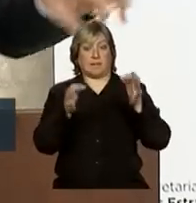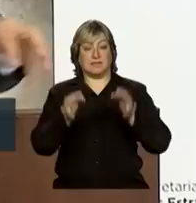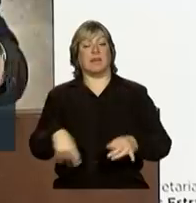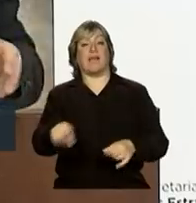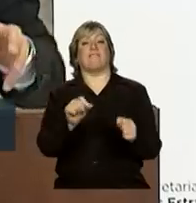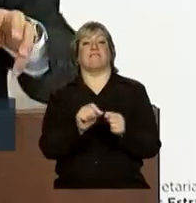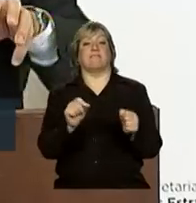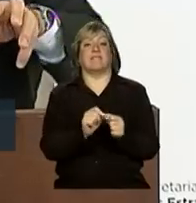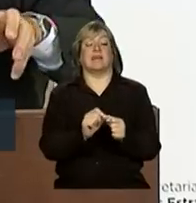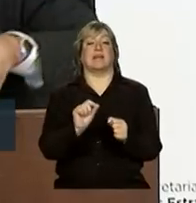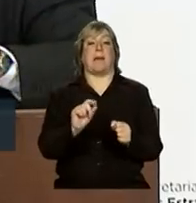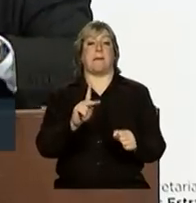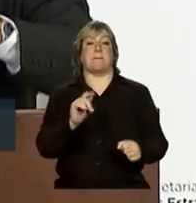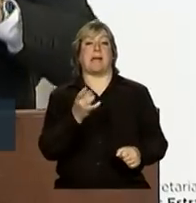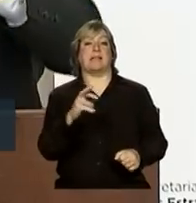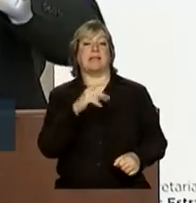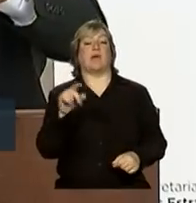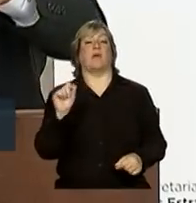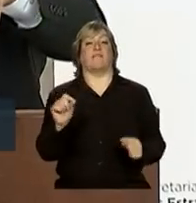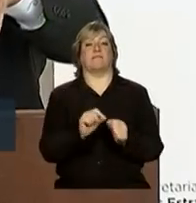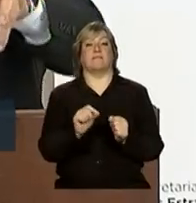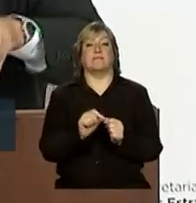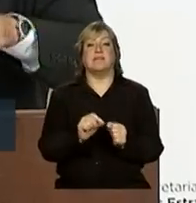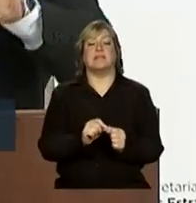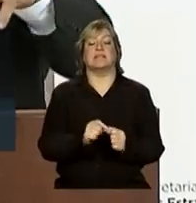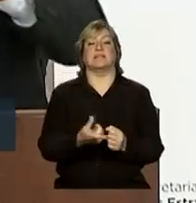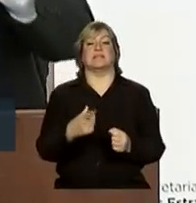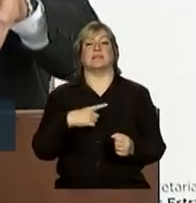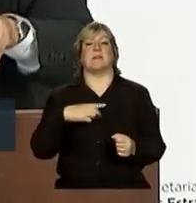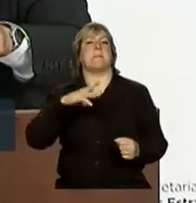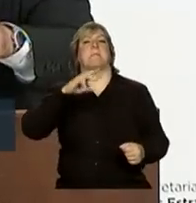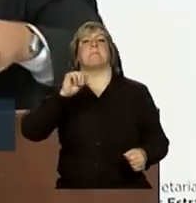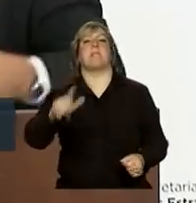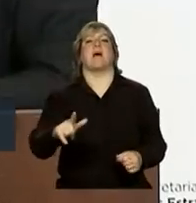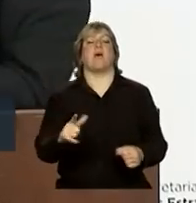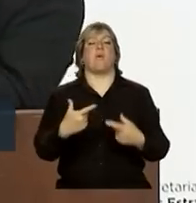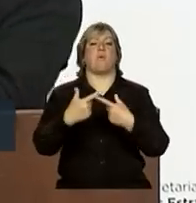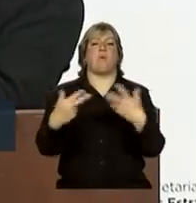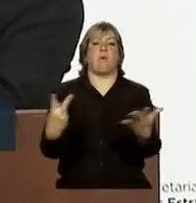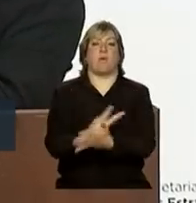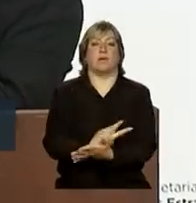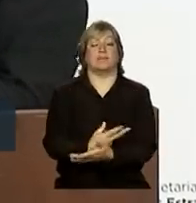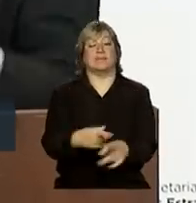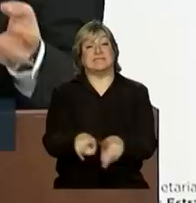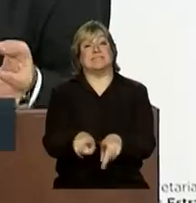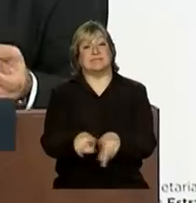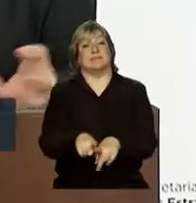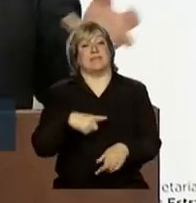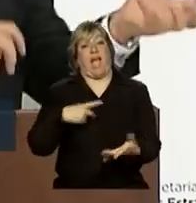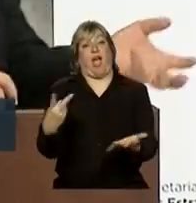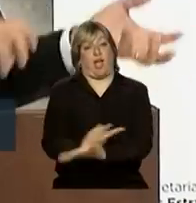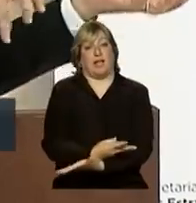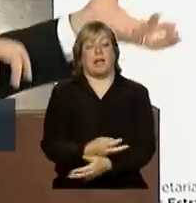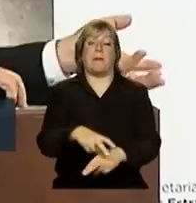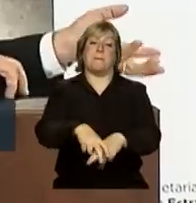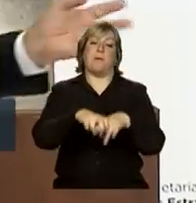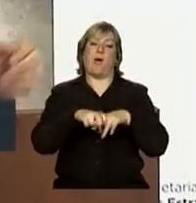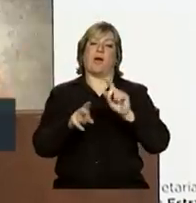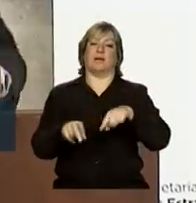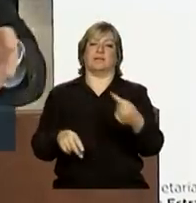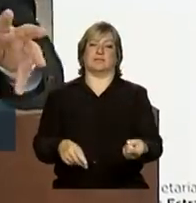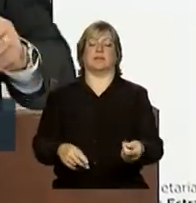padrões, ela cria malfeitos, né? Que também subsistem por conta daquele